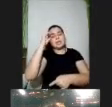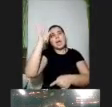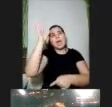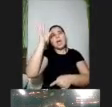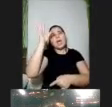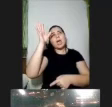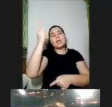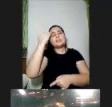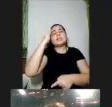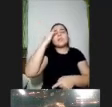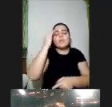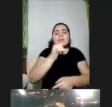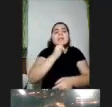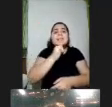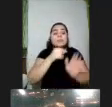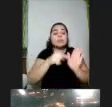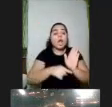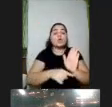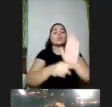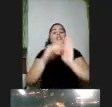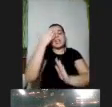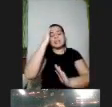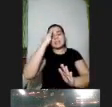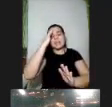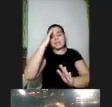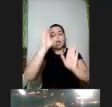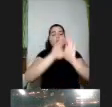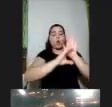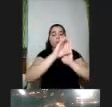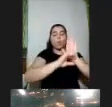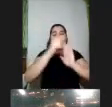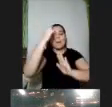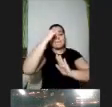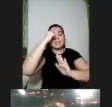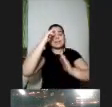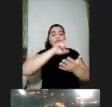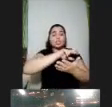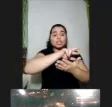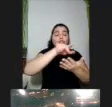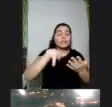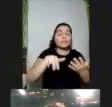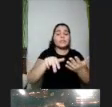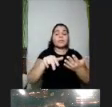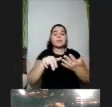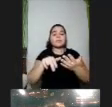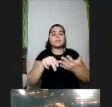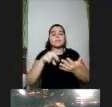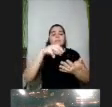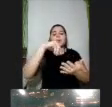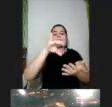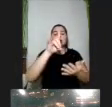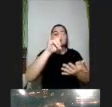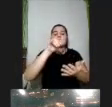possam ajudar a compreender esses conceitos e pensando sempre em diferentes mídias em diferentes mídias que ampliem